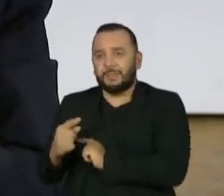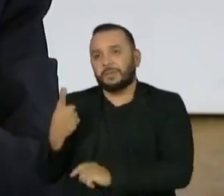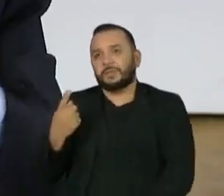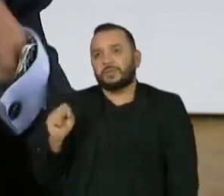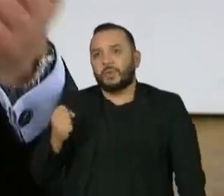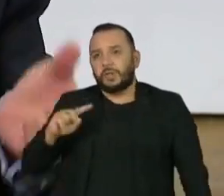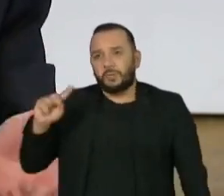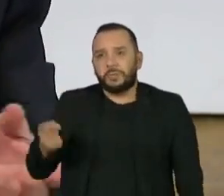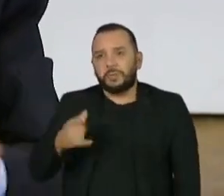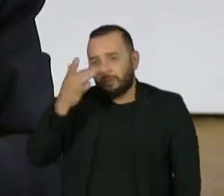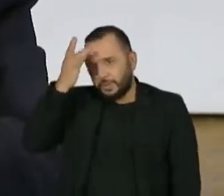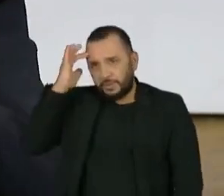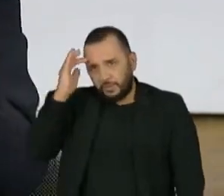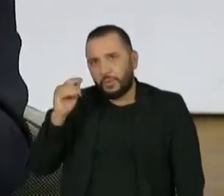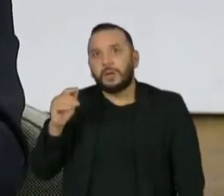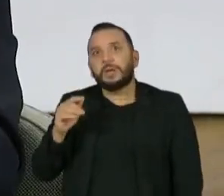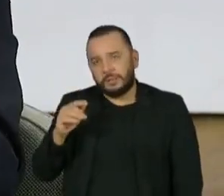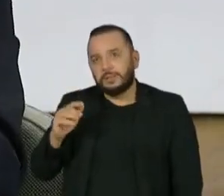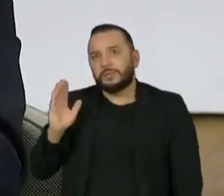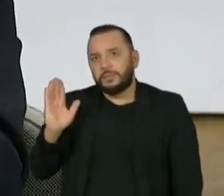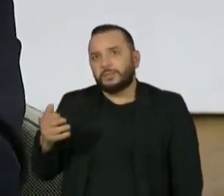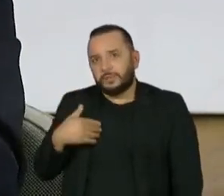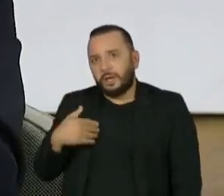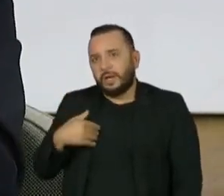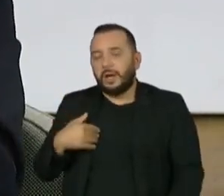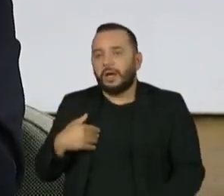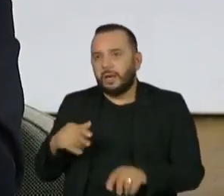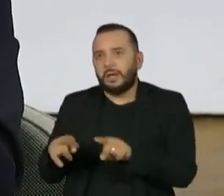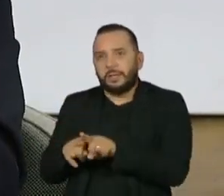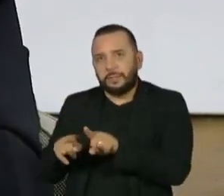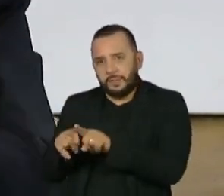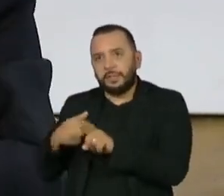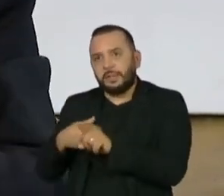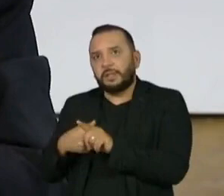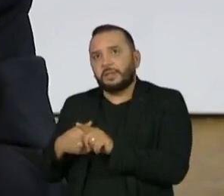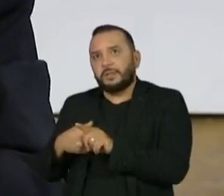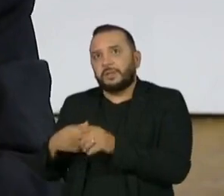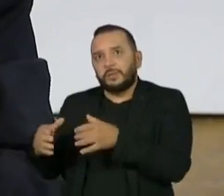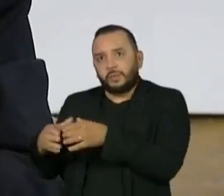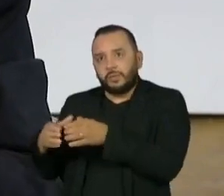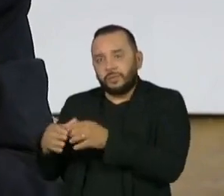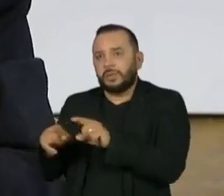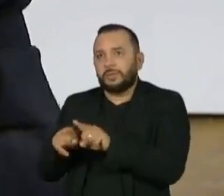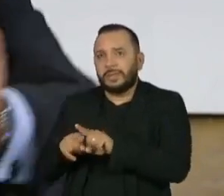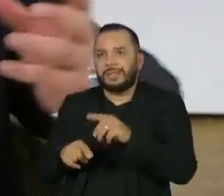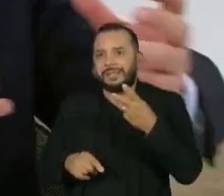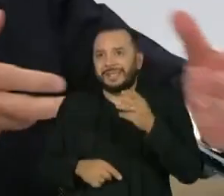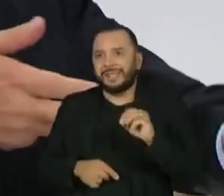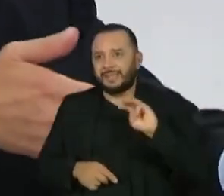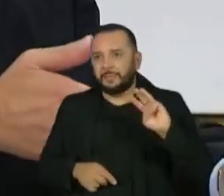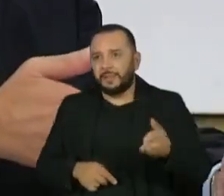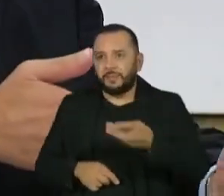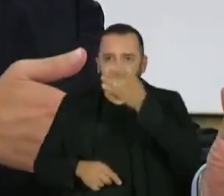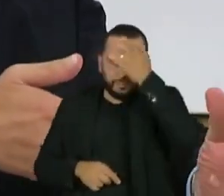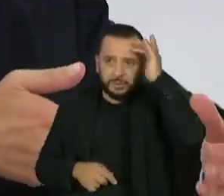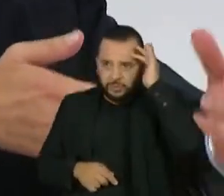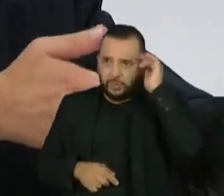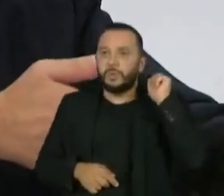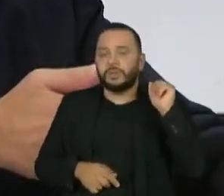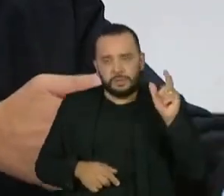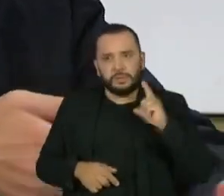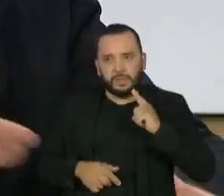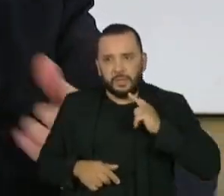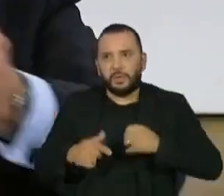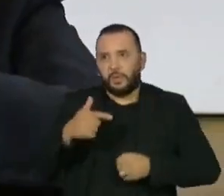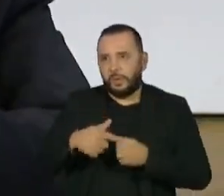corporativos e 30 milhões de pessoas nos postos de gasolina. Isso que a Vibra faz hoje. Ela origina, ela